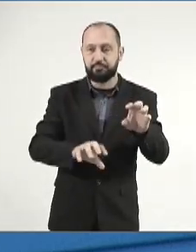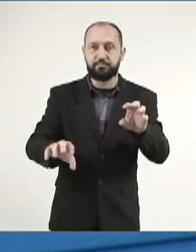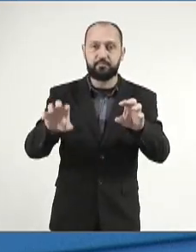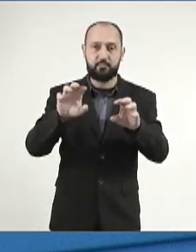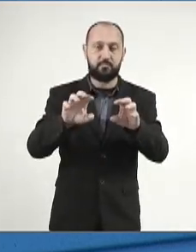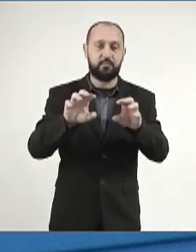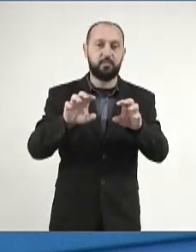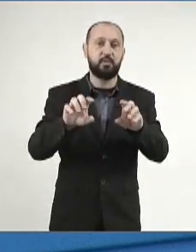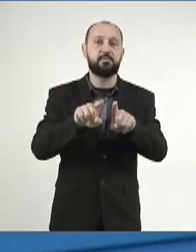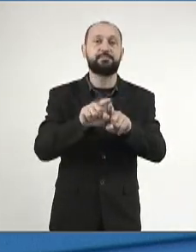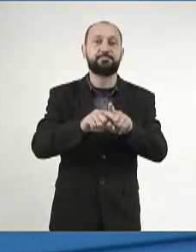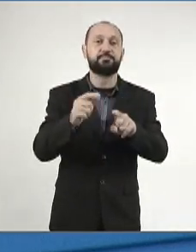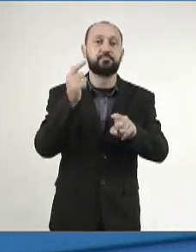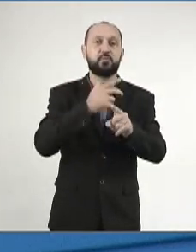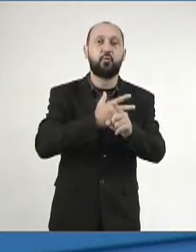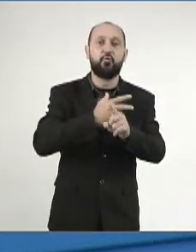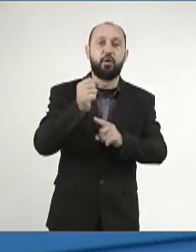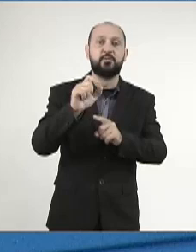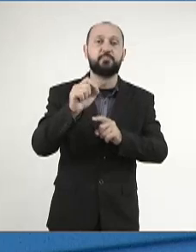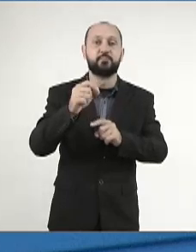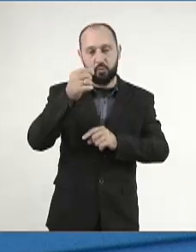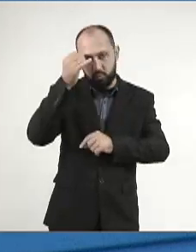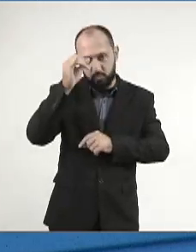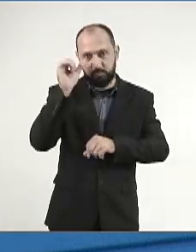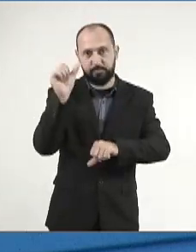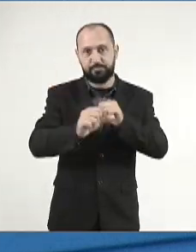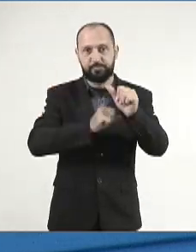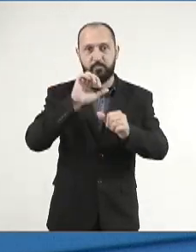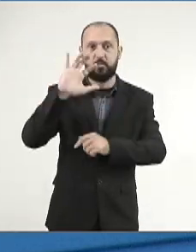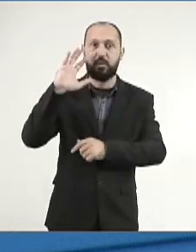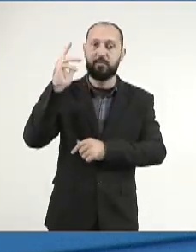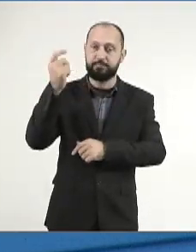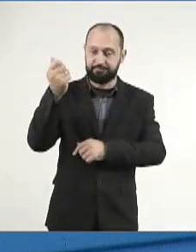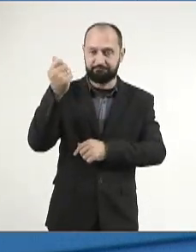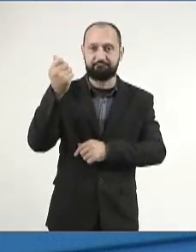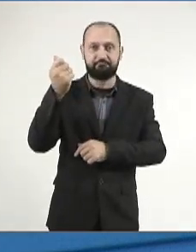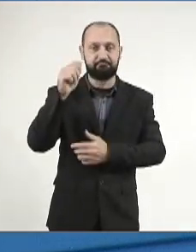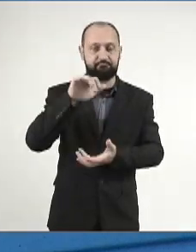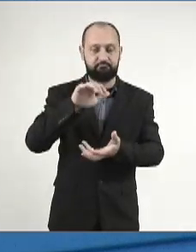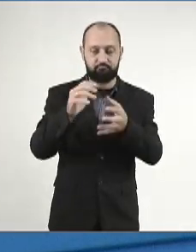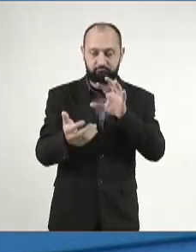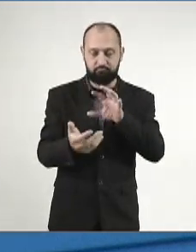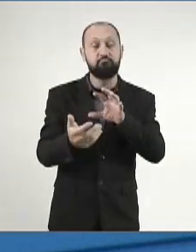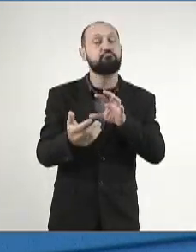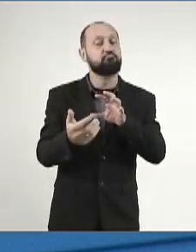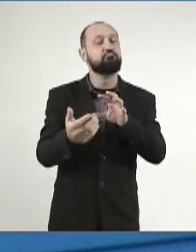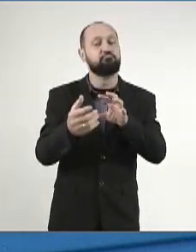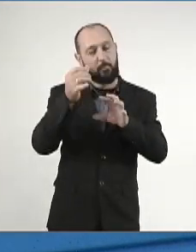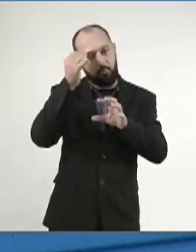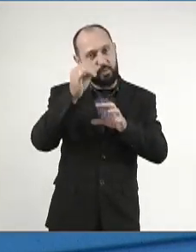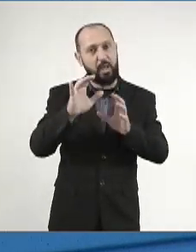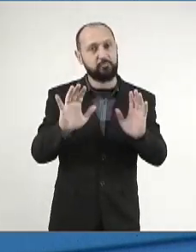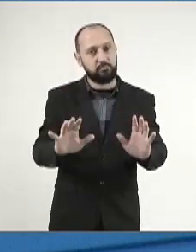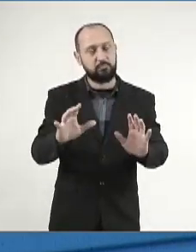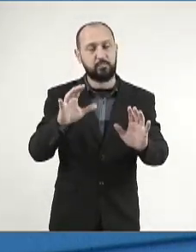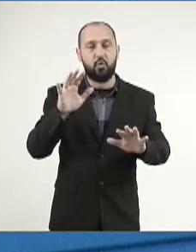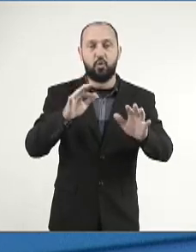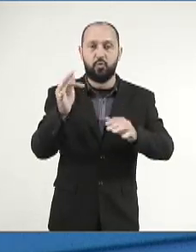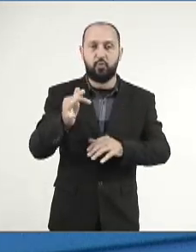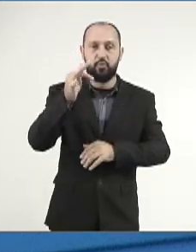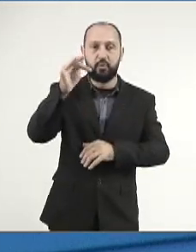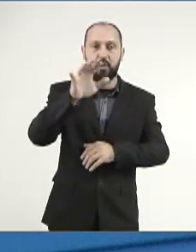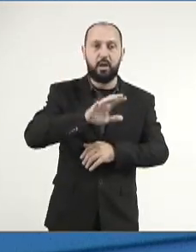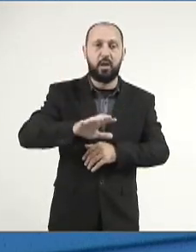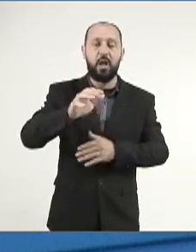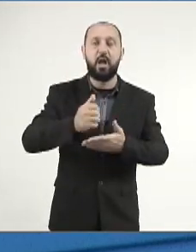e para vencer a batalha contra as mudanças climáticas. O futuro da região provavelmente se